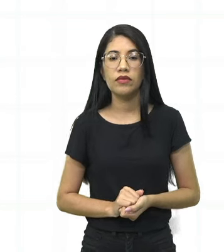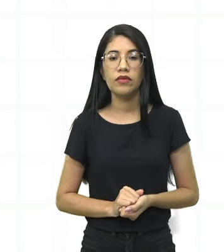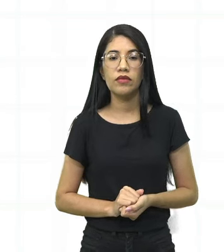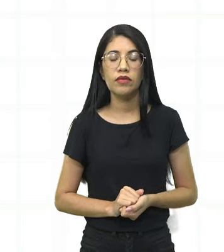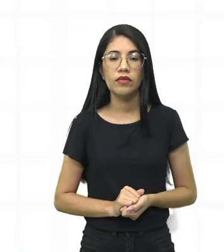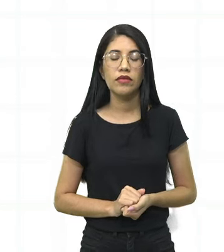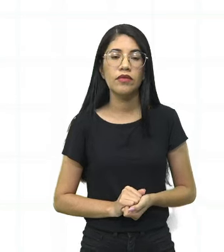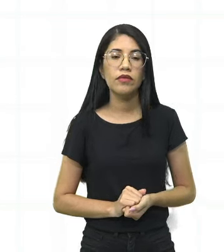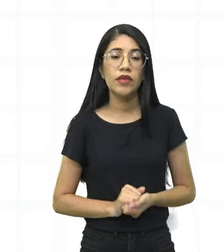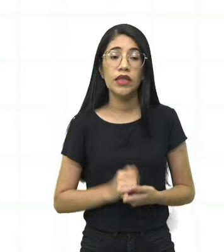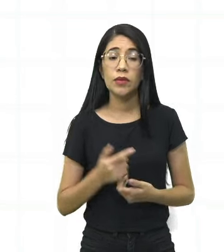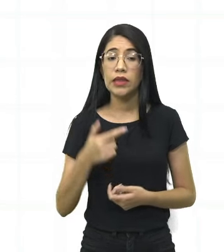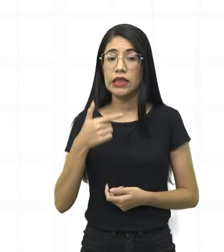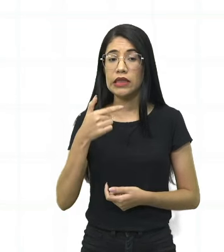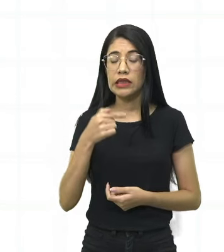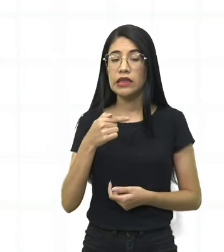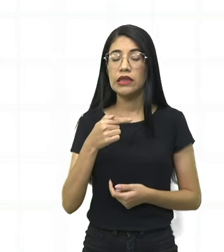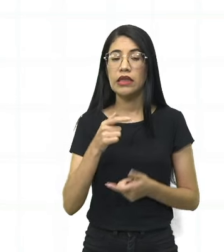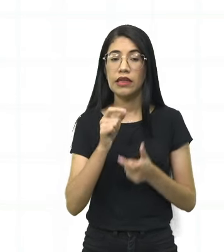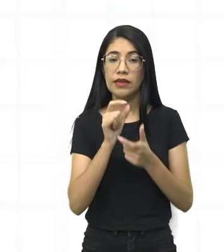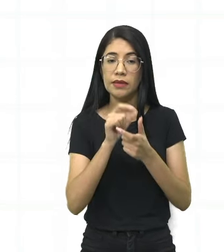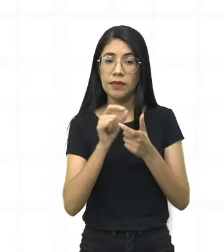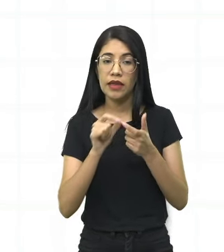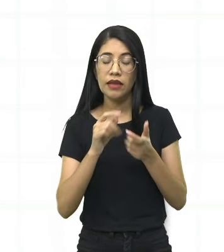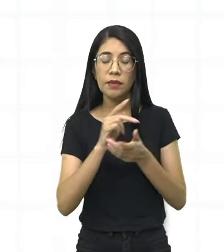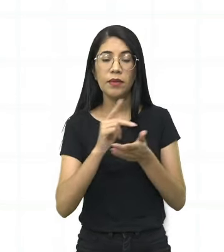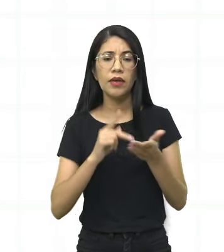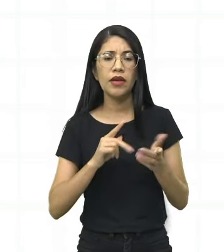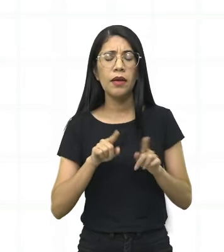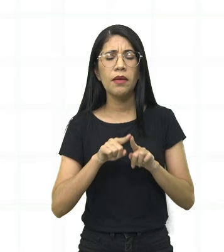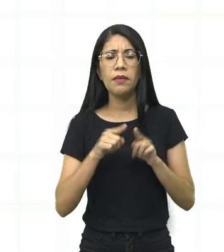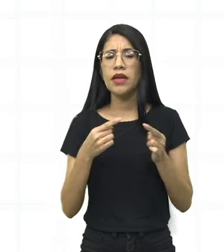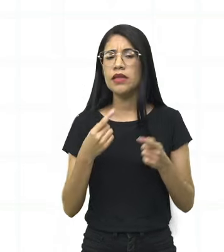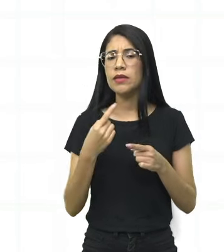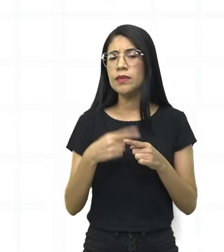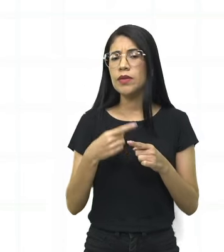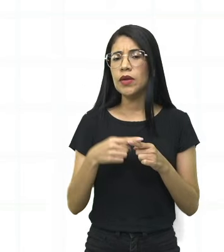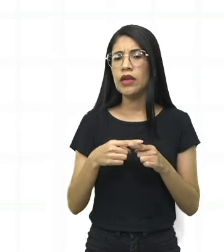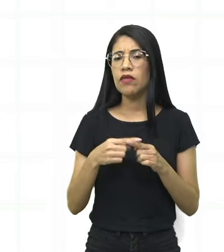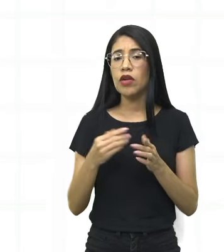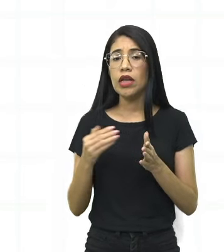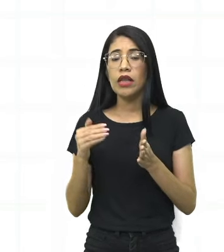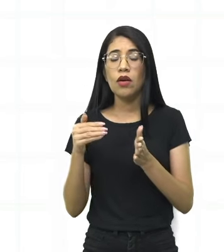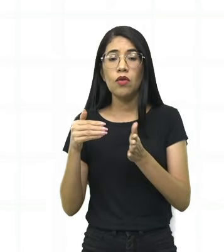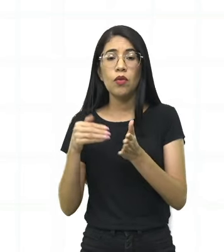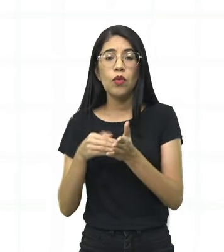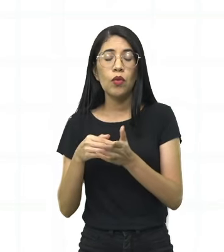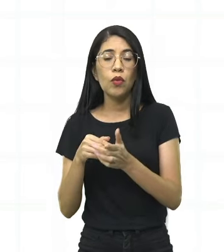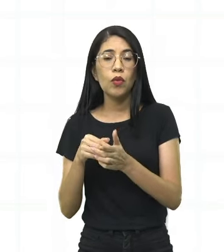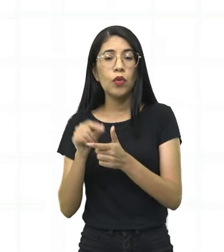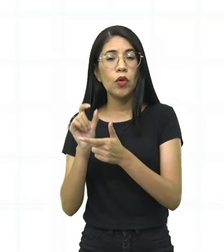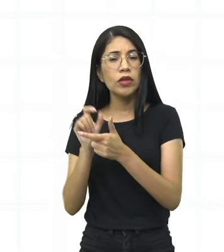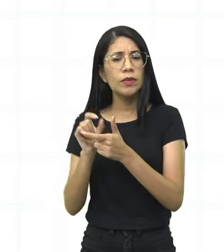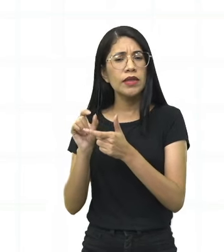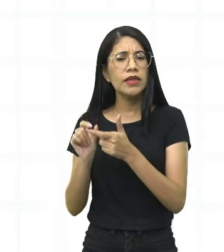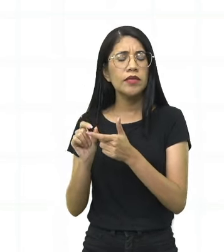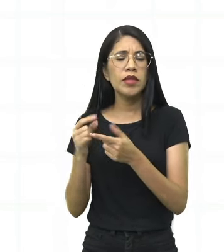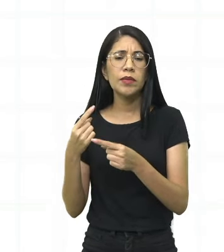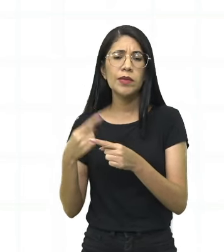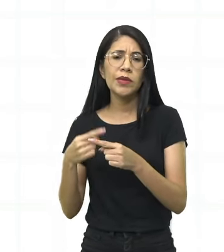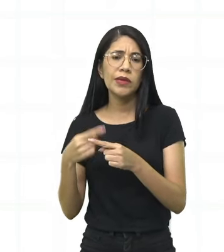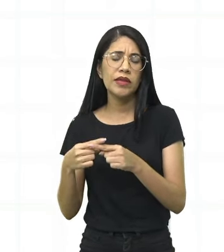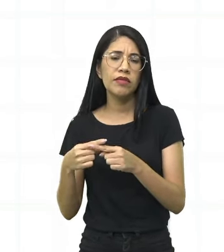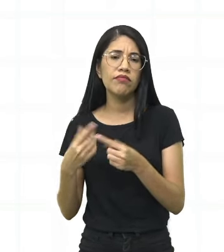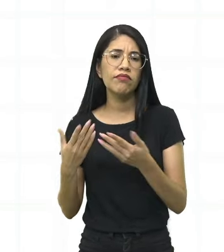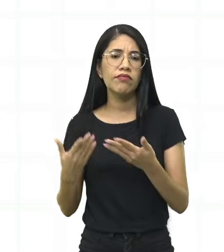e sete. Ah, professora, por que que aqui, agora, foi até a última sílaba? Inclusive, tem aqui um